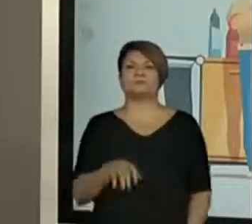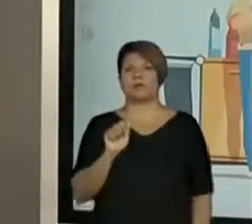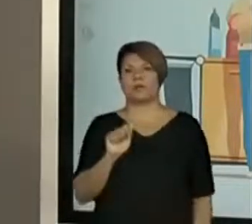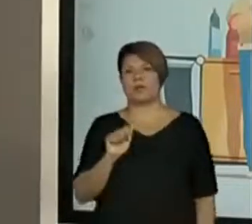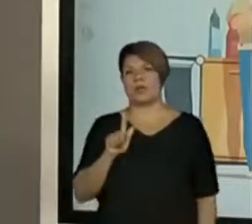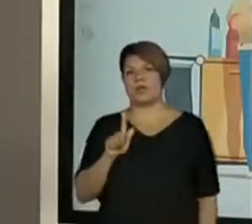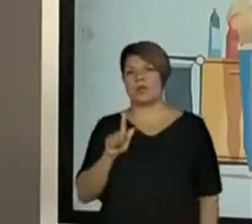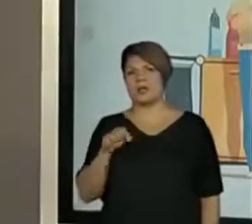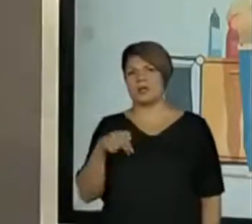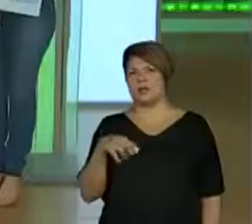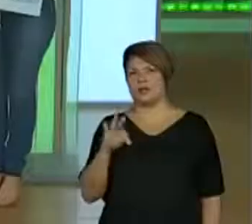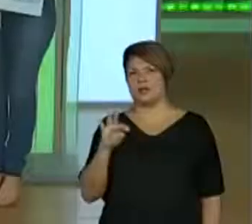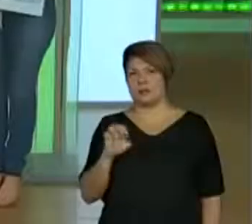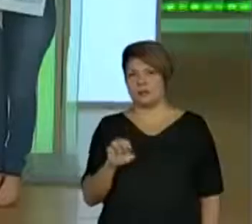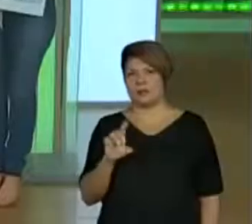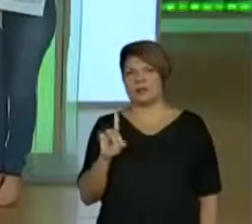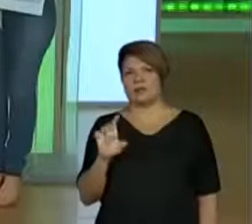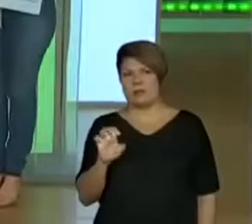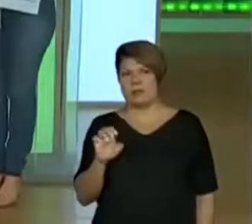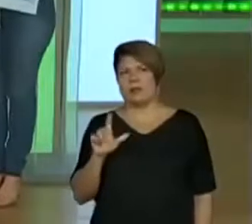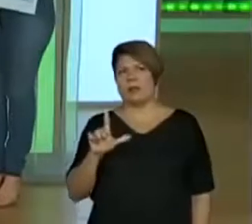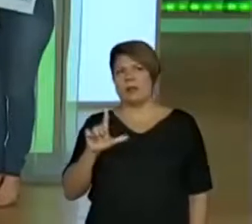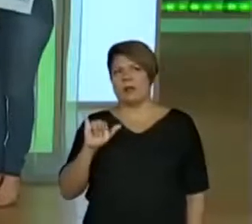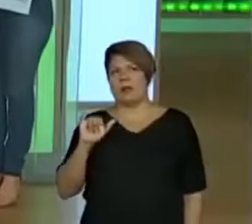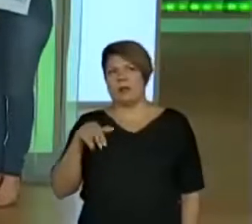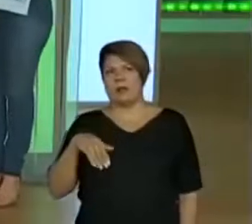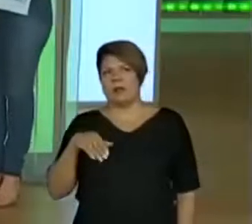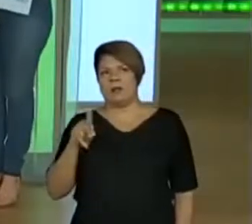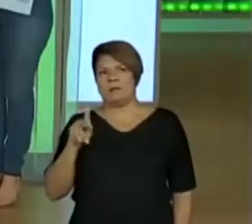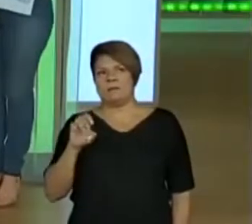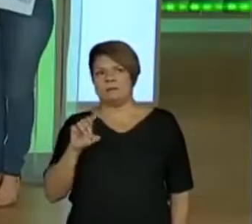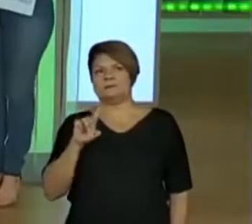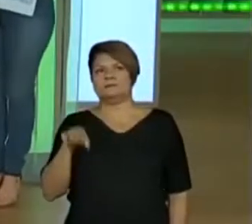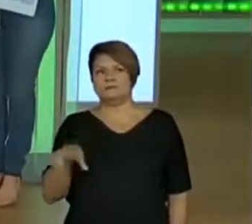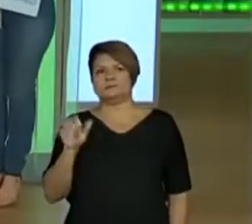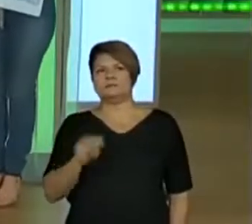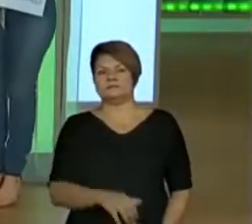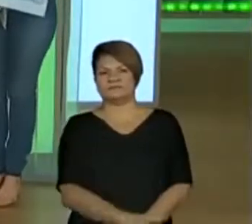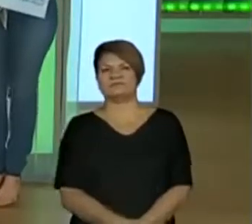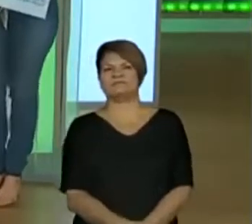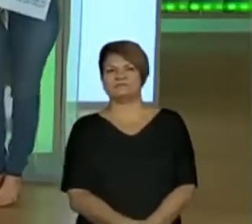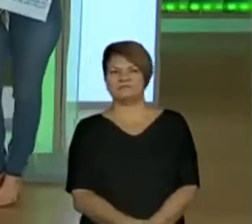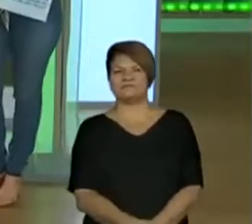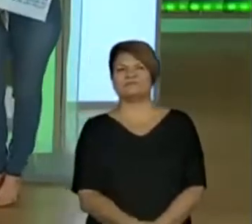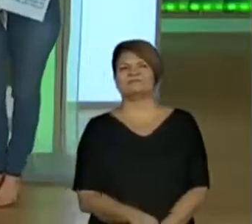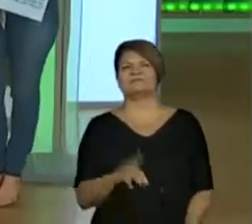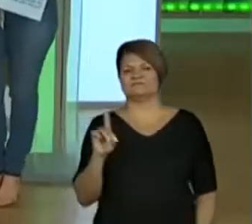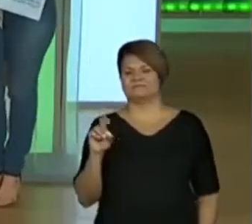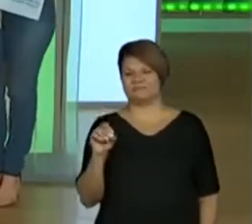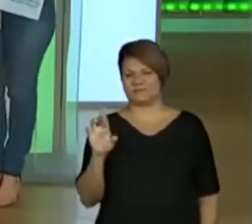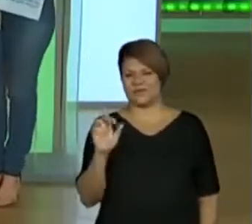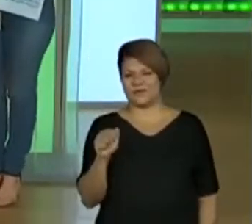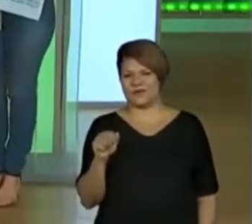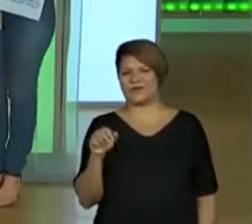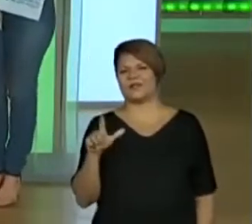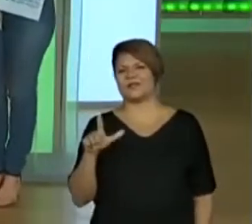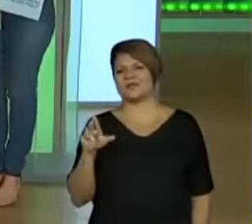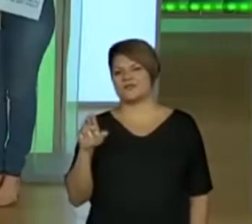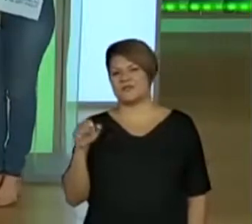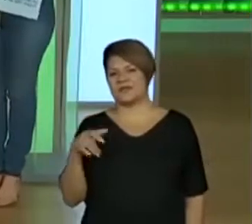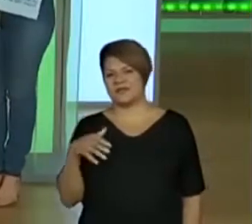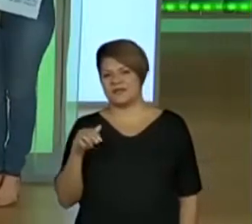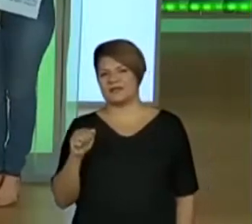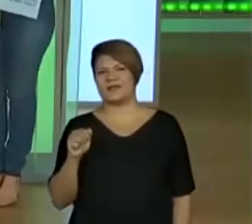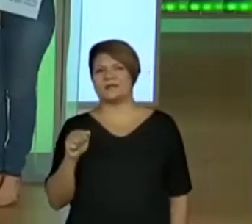limpeza, tá bom? E olha, as professoras estão dando o nome das agentes aí. Adora, Luana, Rita.